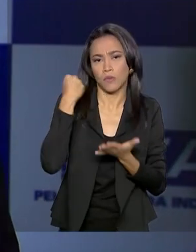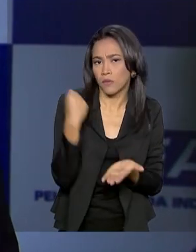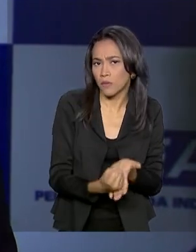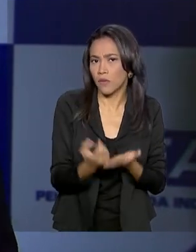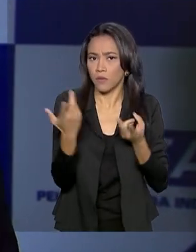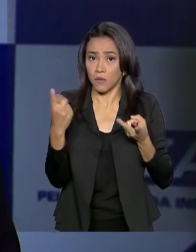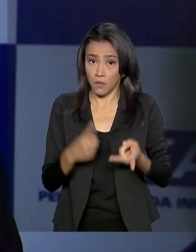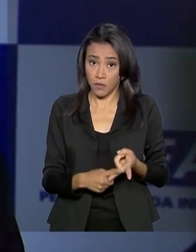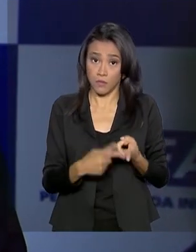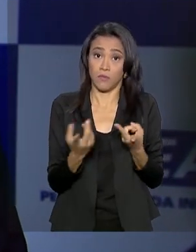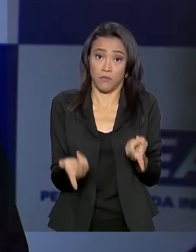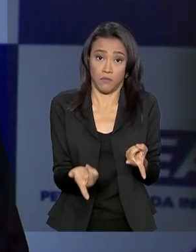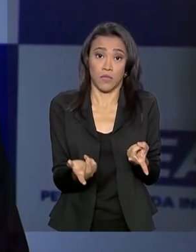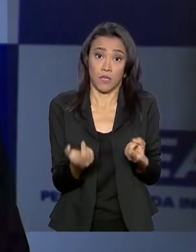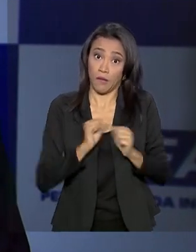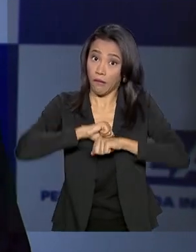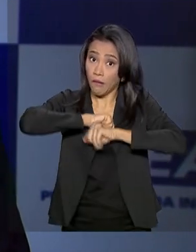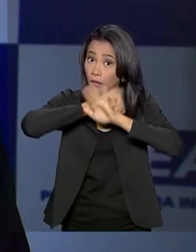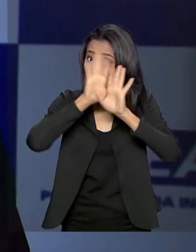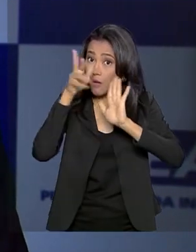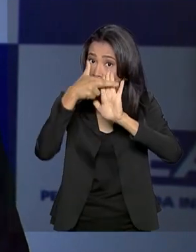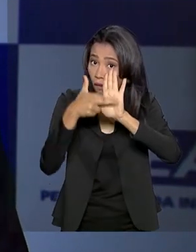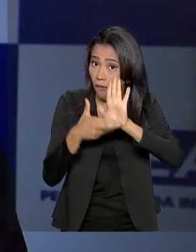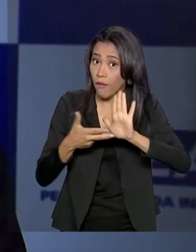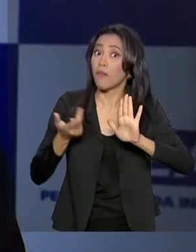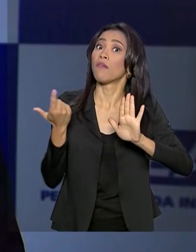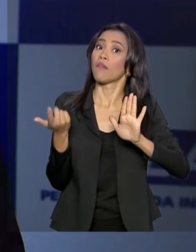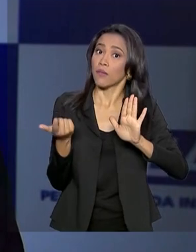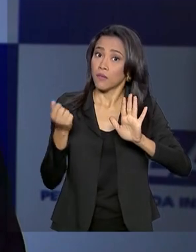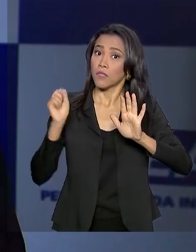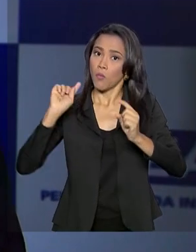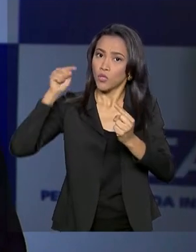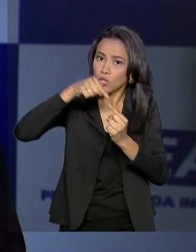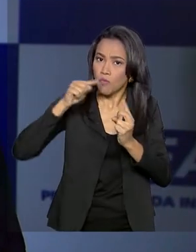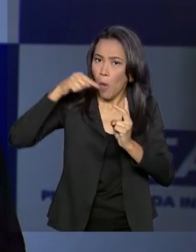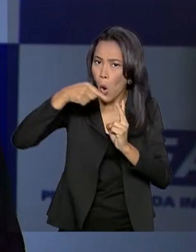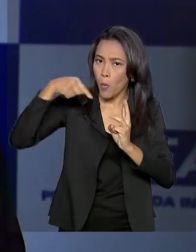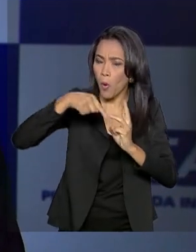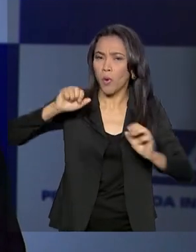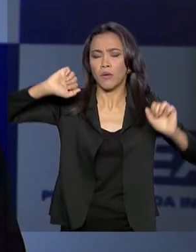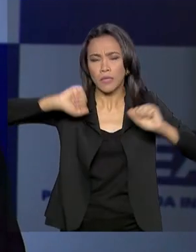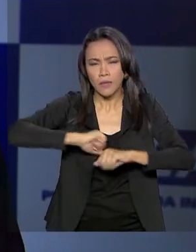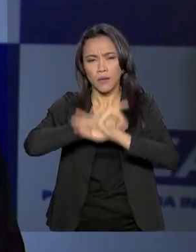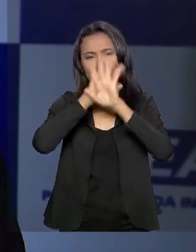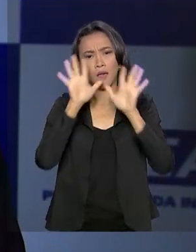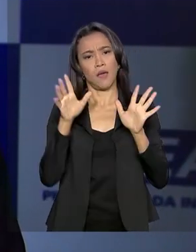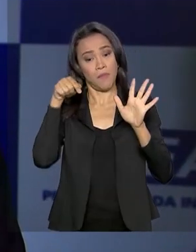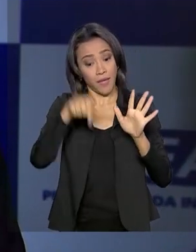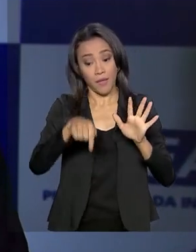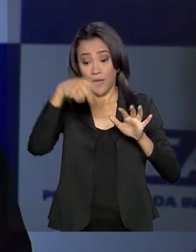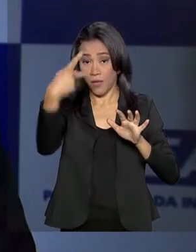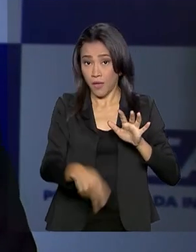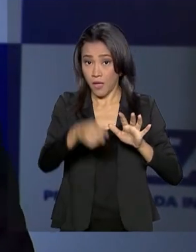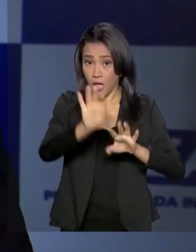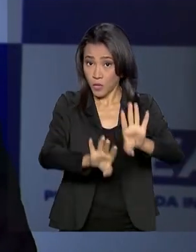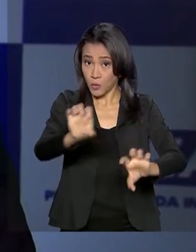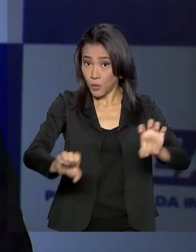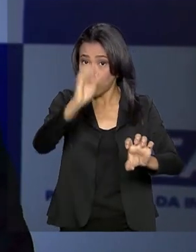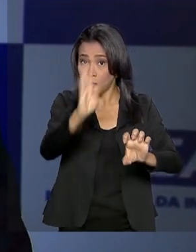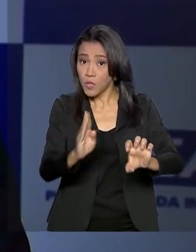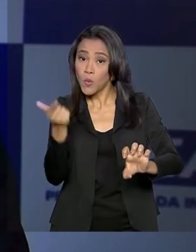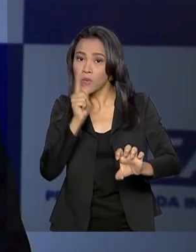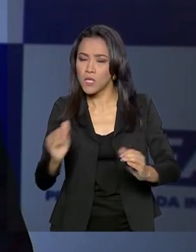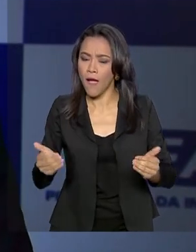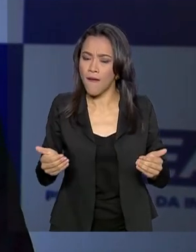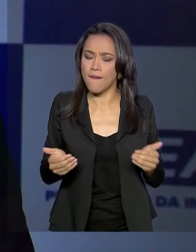realistas e com metas bem definidas para que a nossa infraestrutura avance e saia